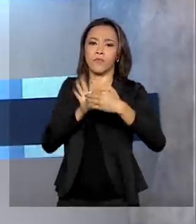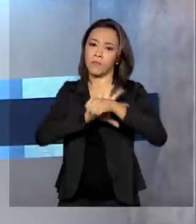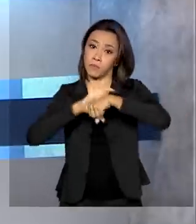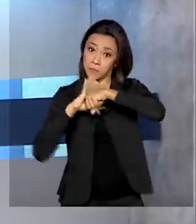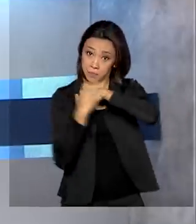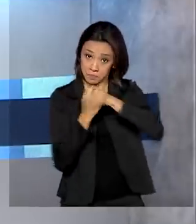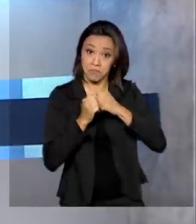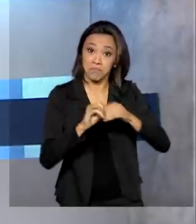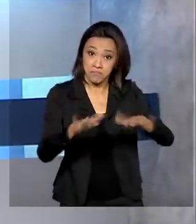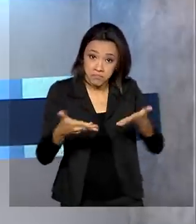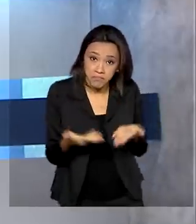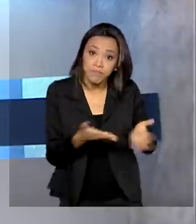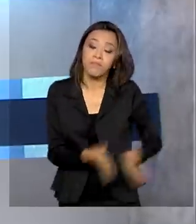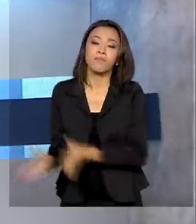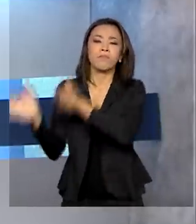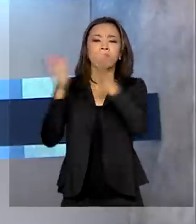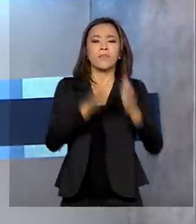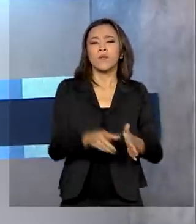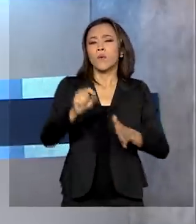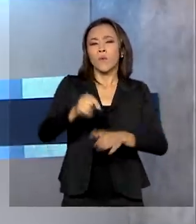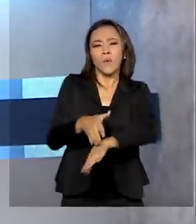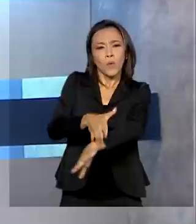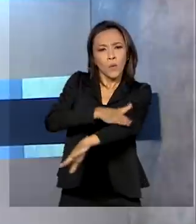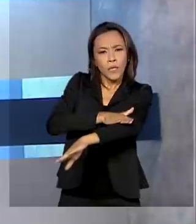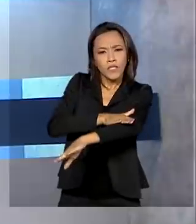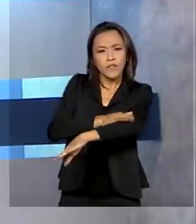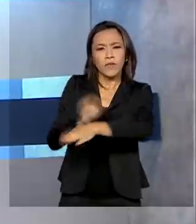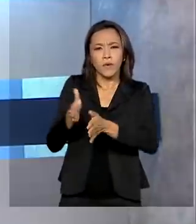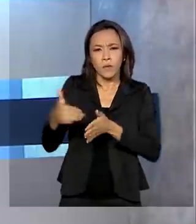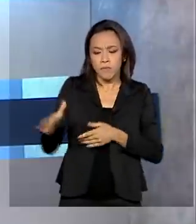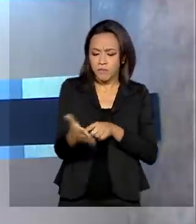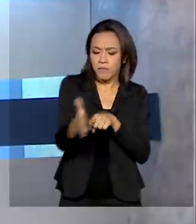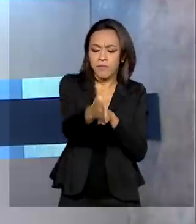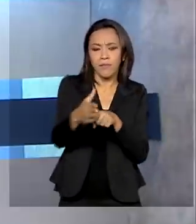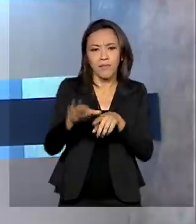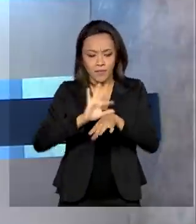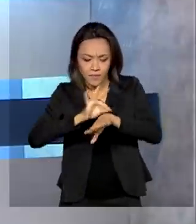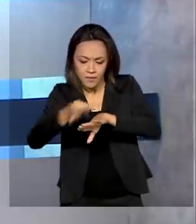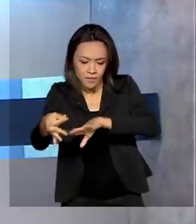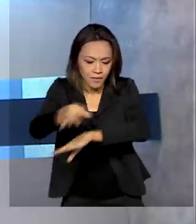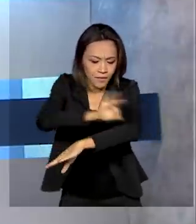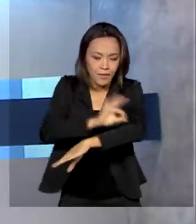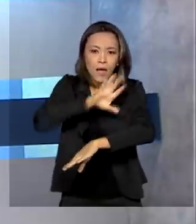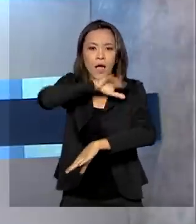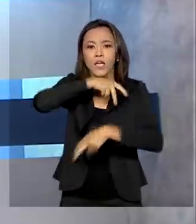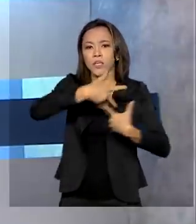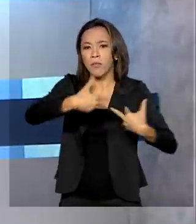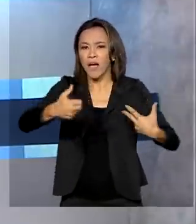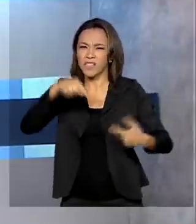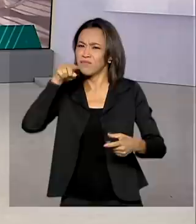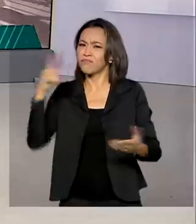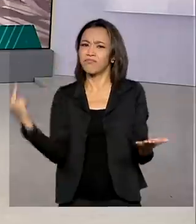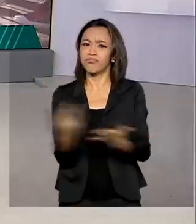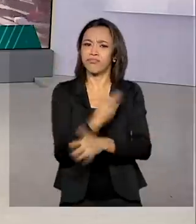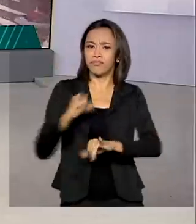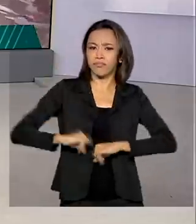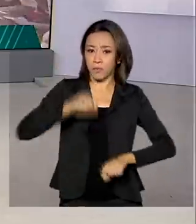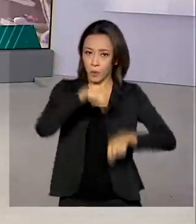E veja também, um curativo de pele de tilapia ajuda na recuperação de animais silvestres vítimas das queimadas.